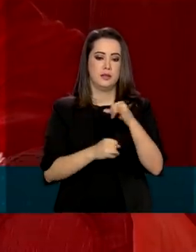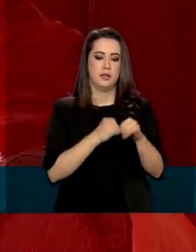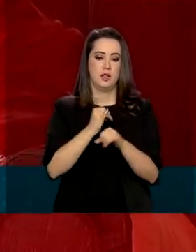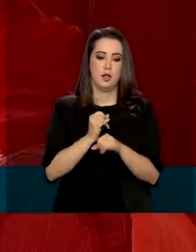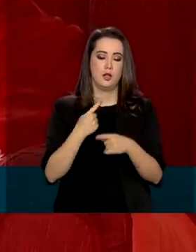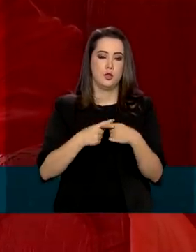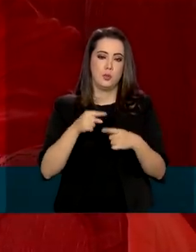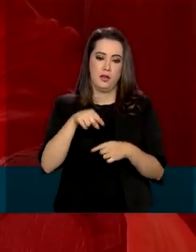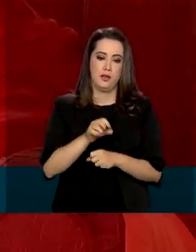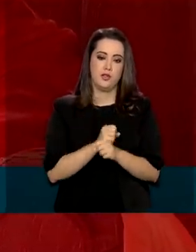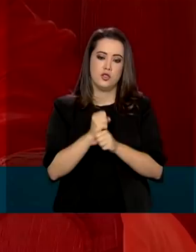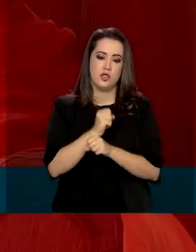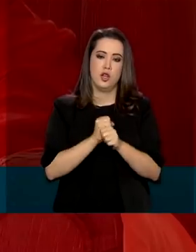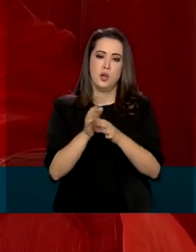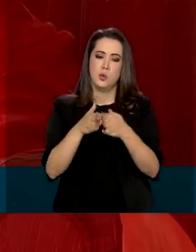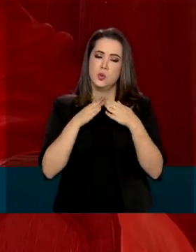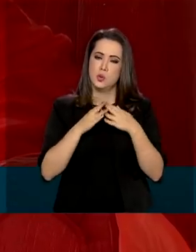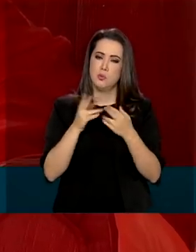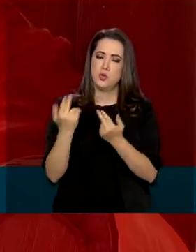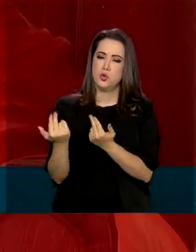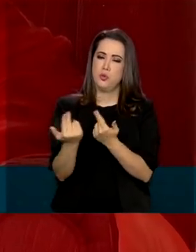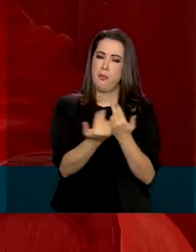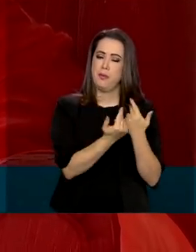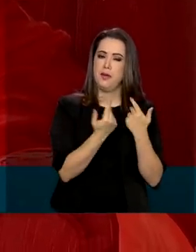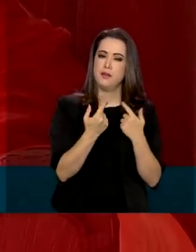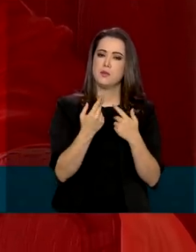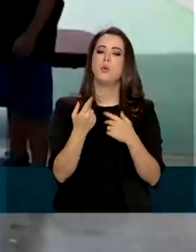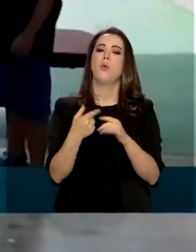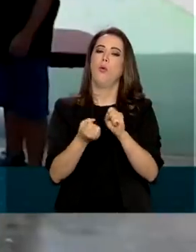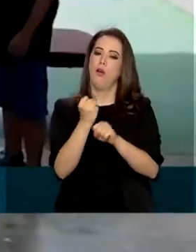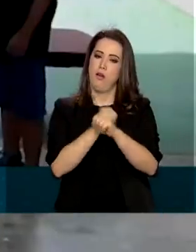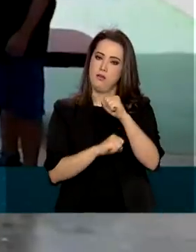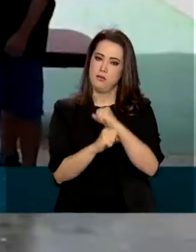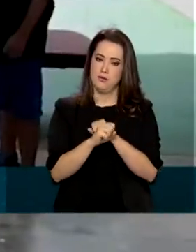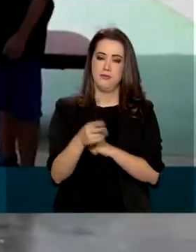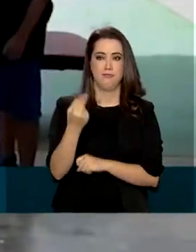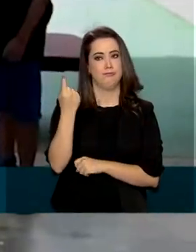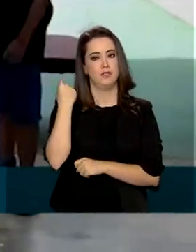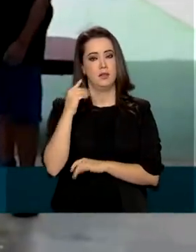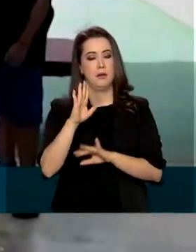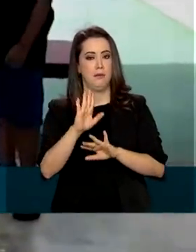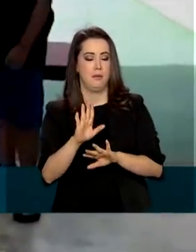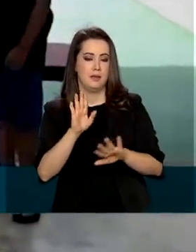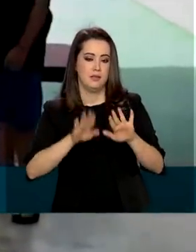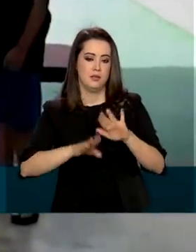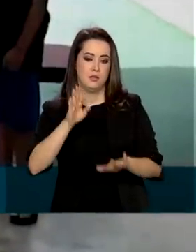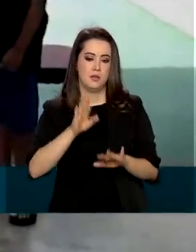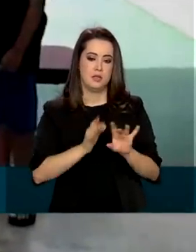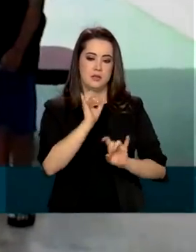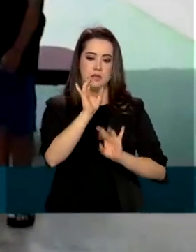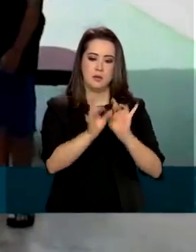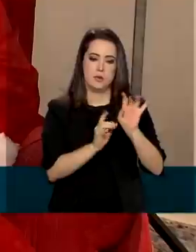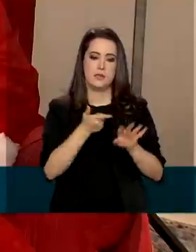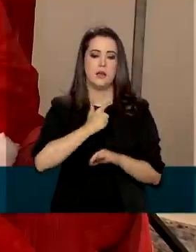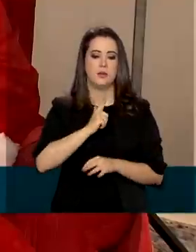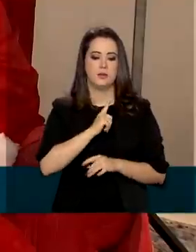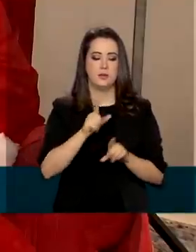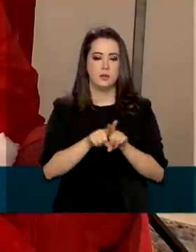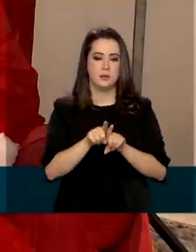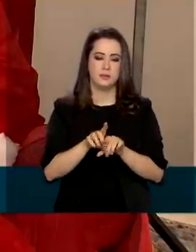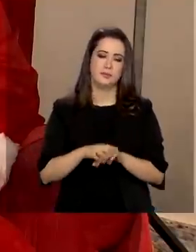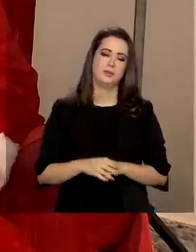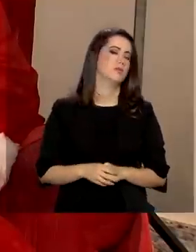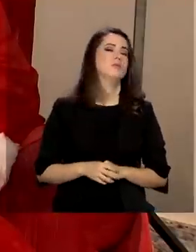as crianças fizeram pedidos bem parecidos com os dos anos anteriores. Mas alguns deles foram especiais. Nós